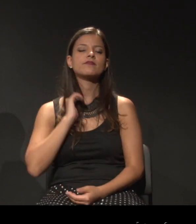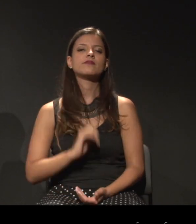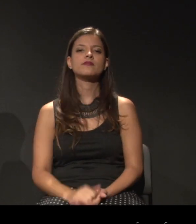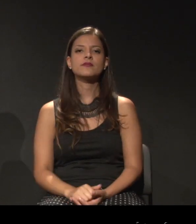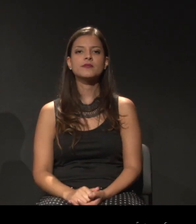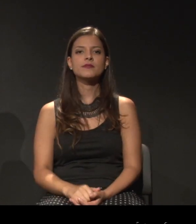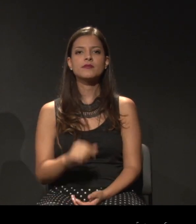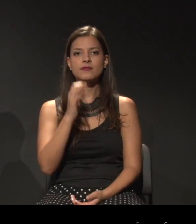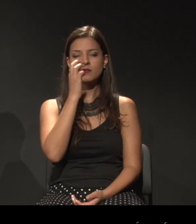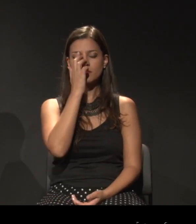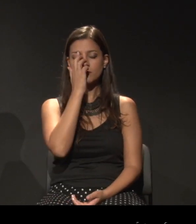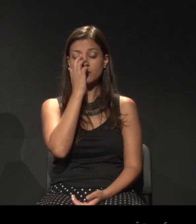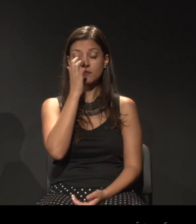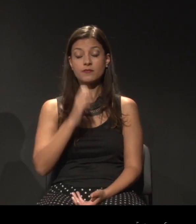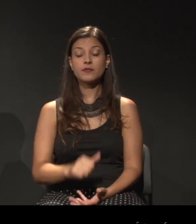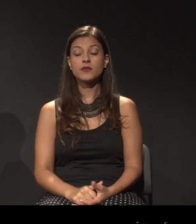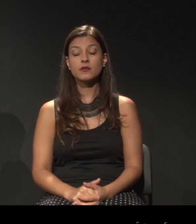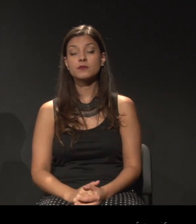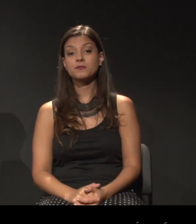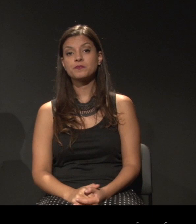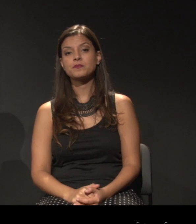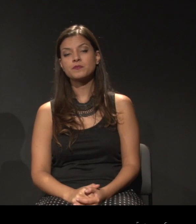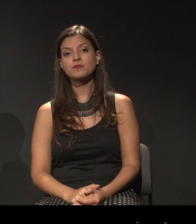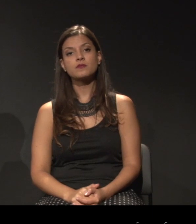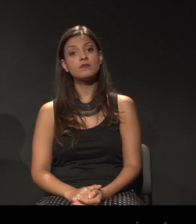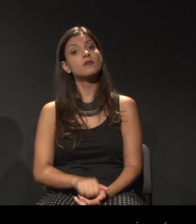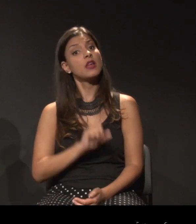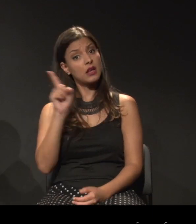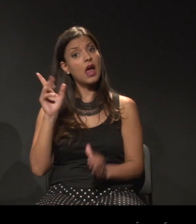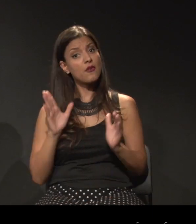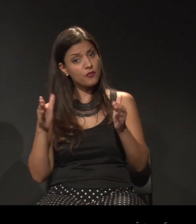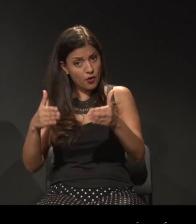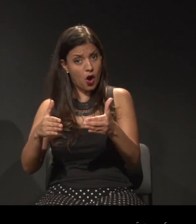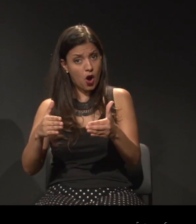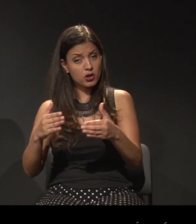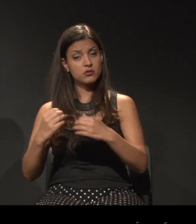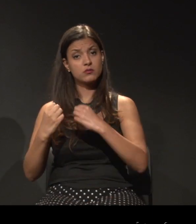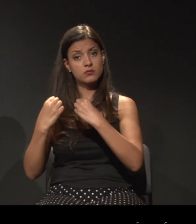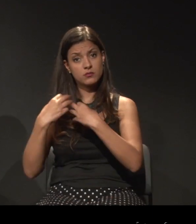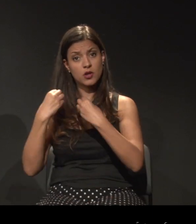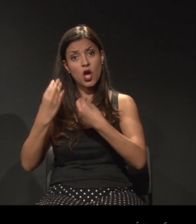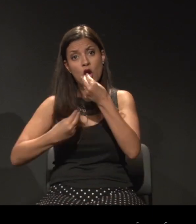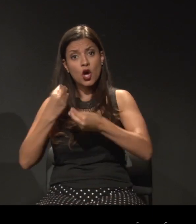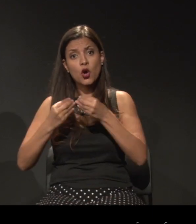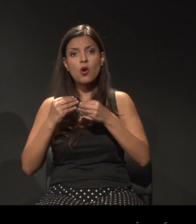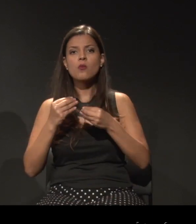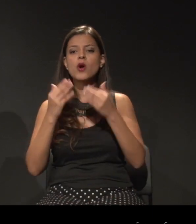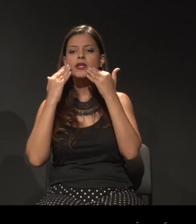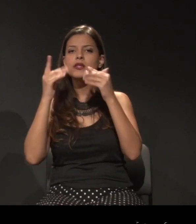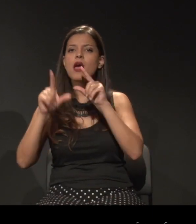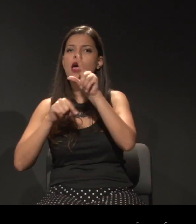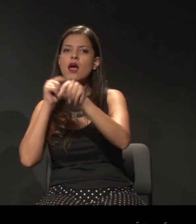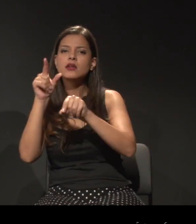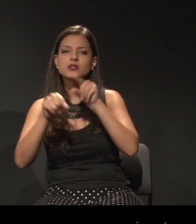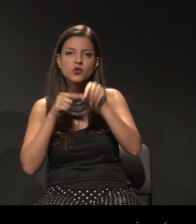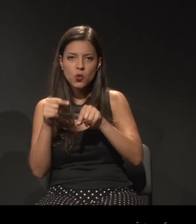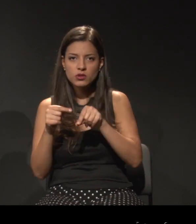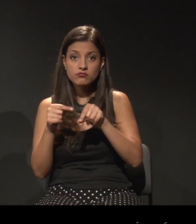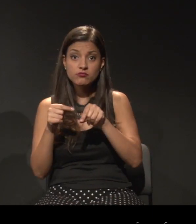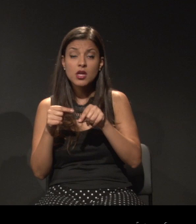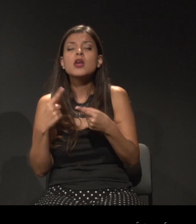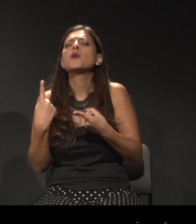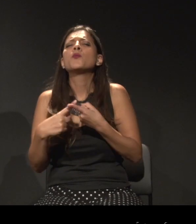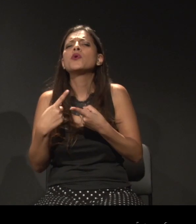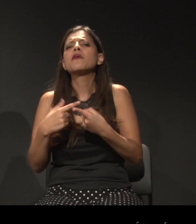Assim, o Fórum me ensina a realizar o exercício das escolhas estéticas, e por que faço essas